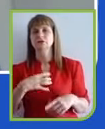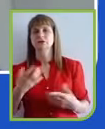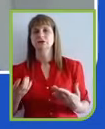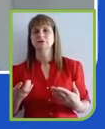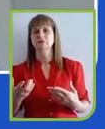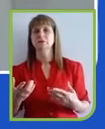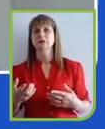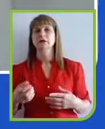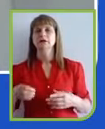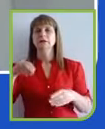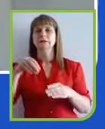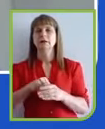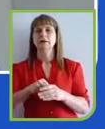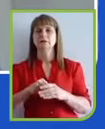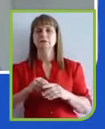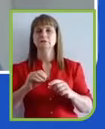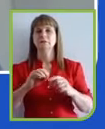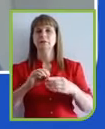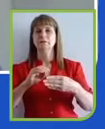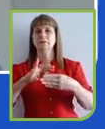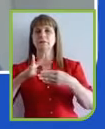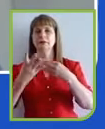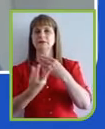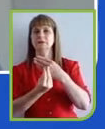o que você propôs dessas onze tendências.